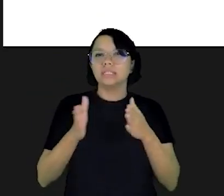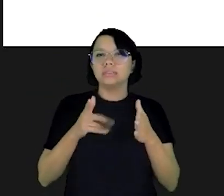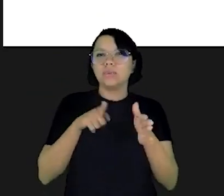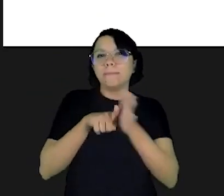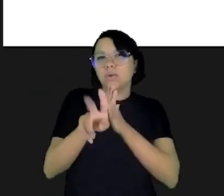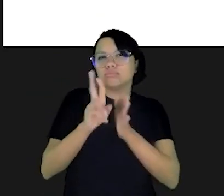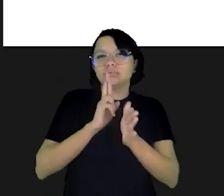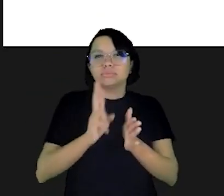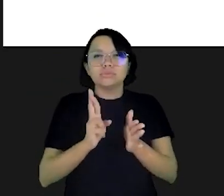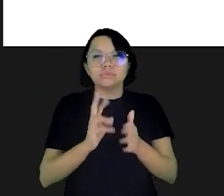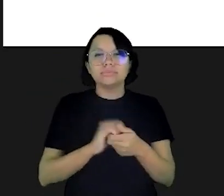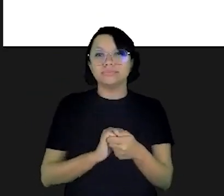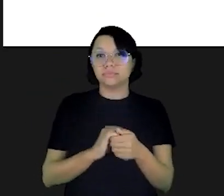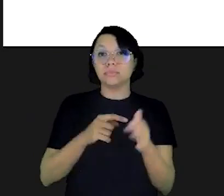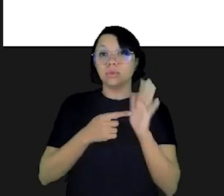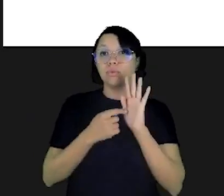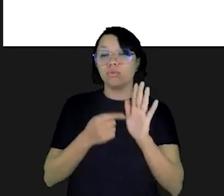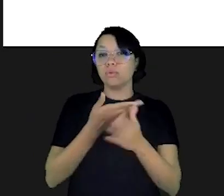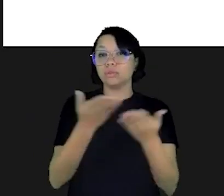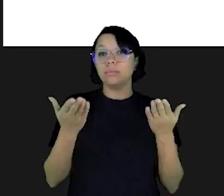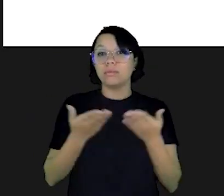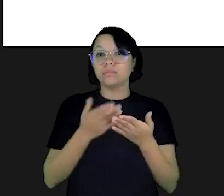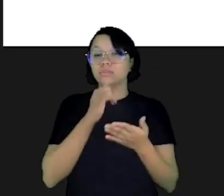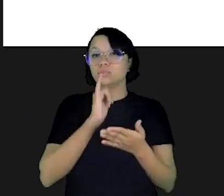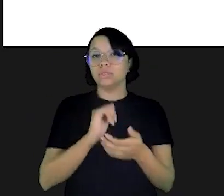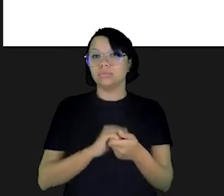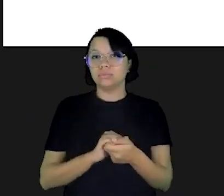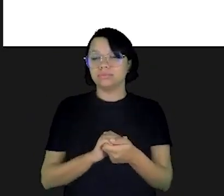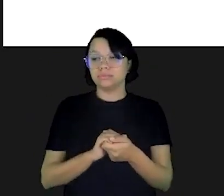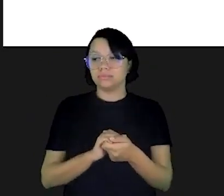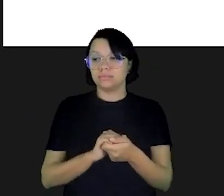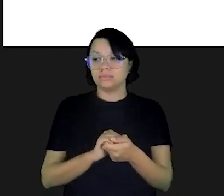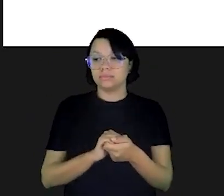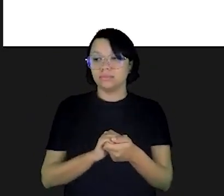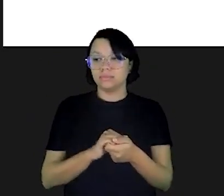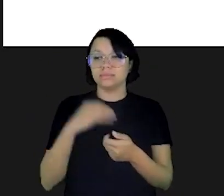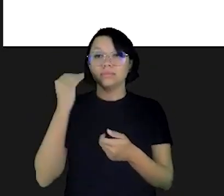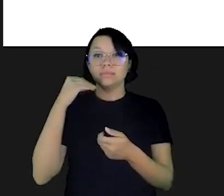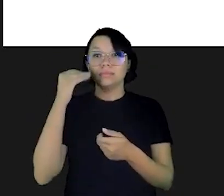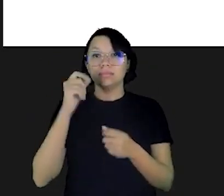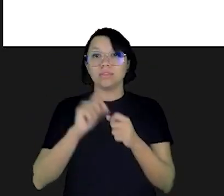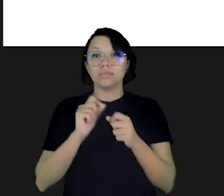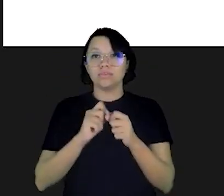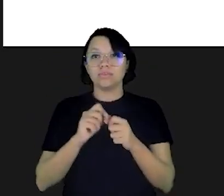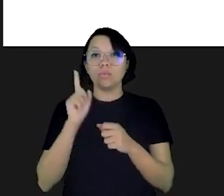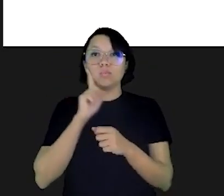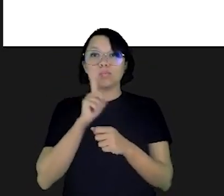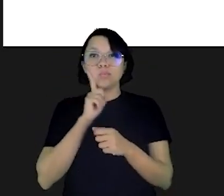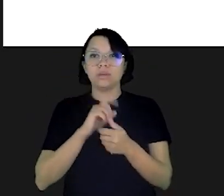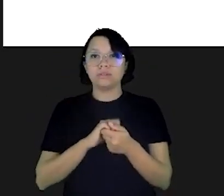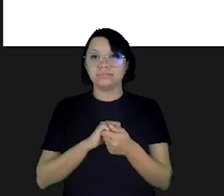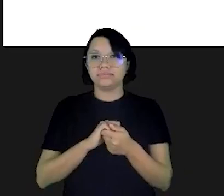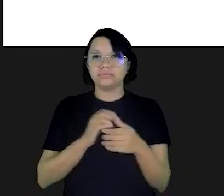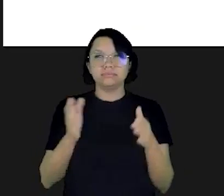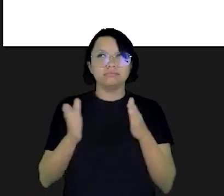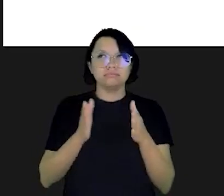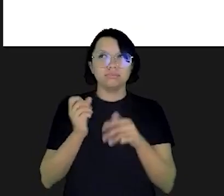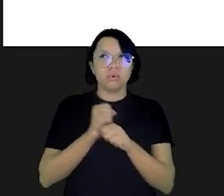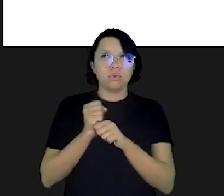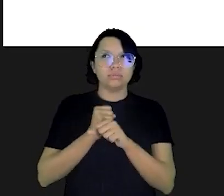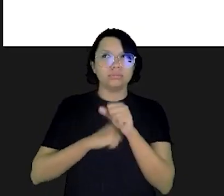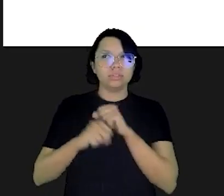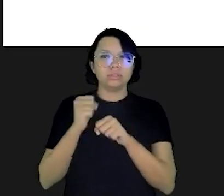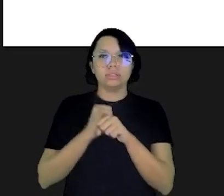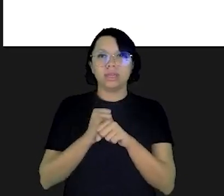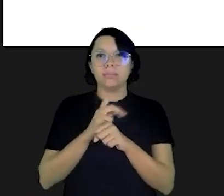poder terminar a nossa conversa e ir aí para uma sessão de perguntas e respostas eu vou mostrar para vocês um exemplo de um experimento que